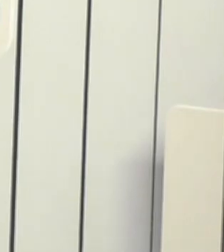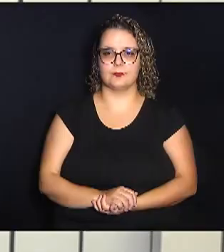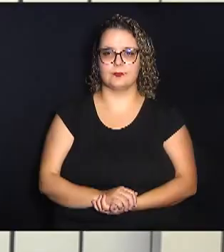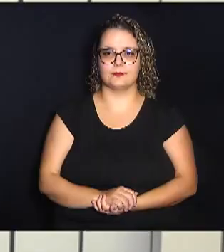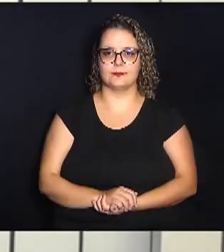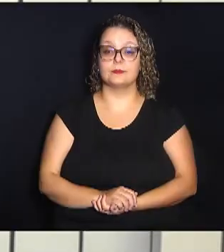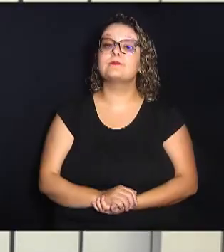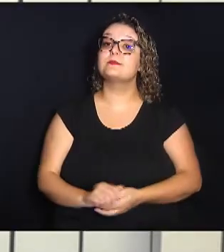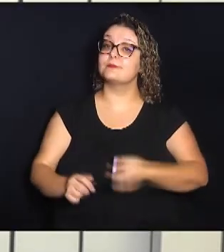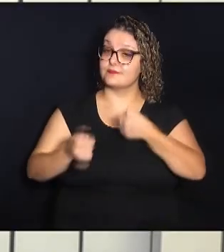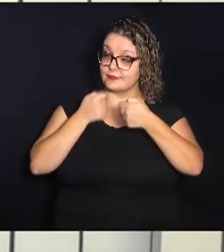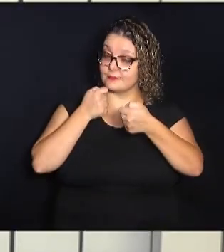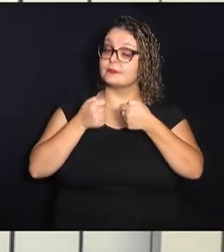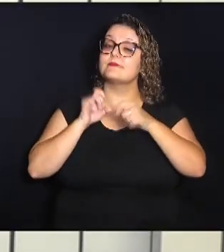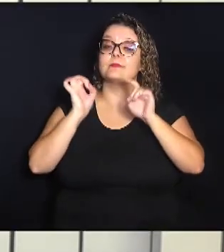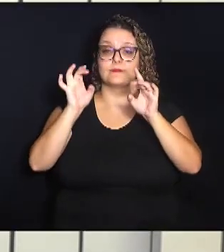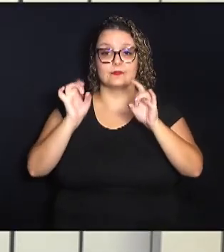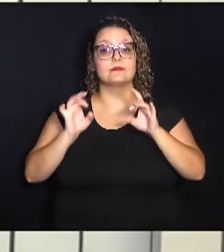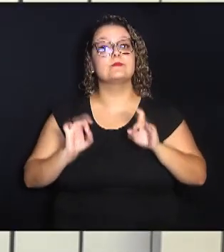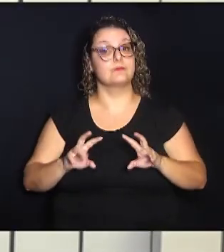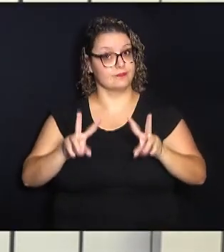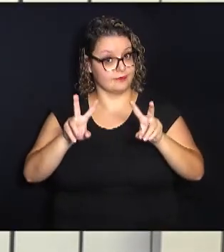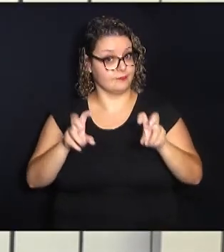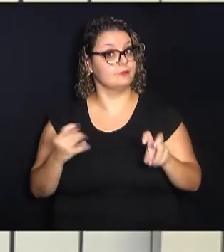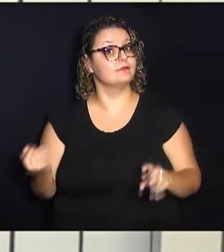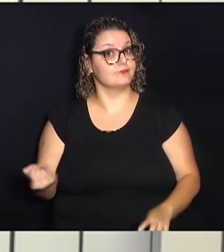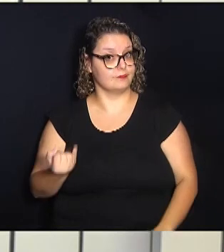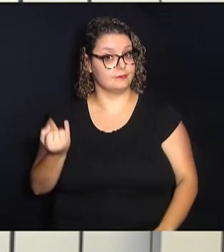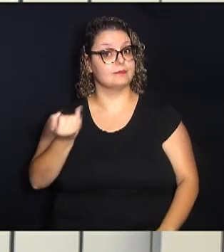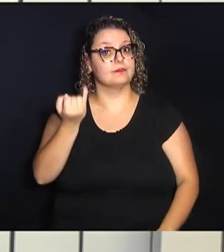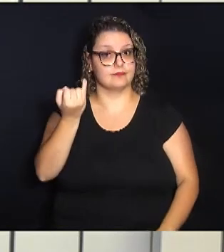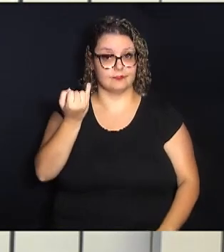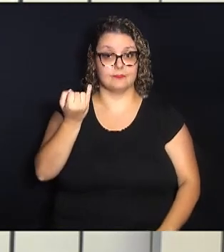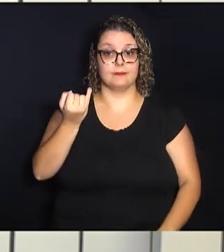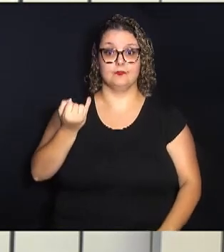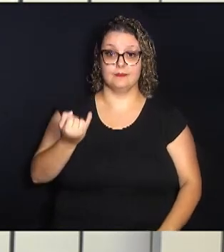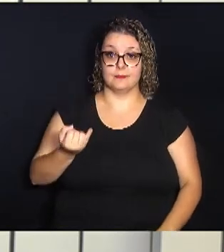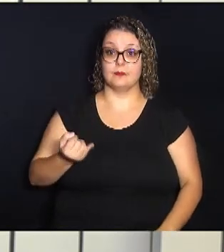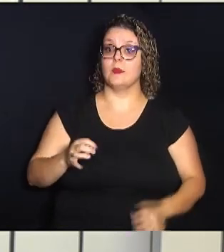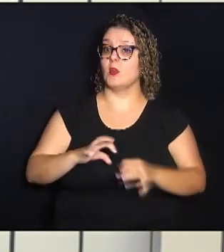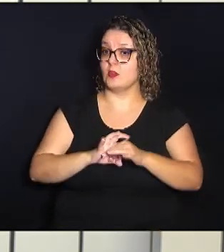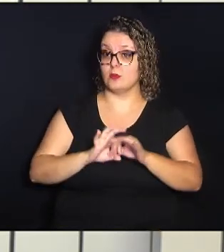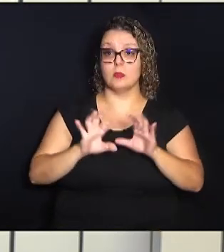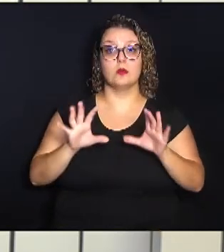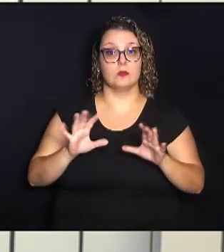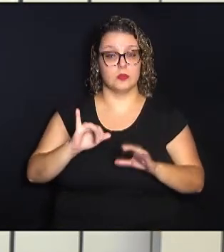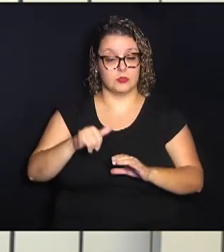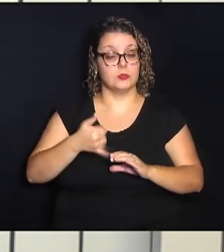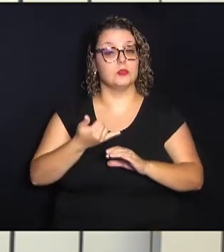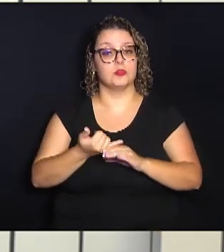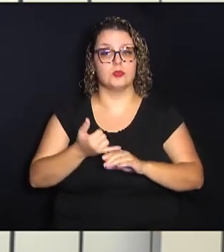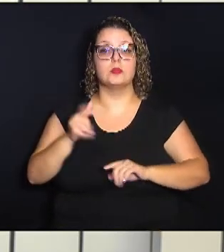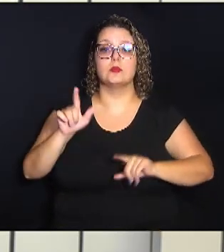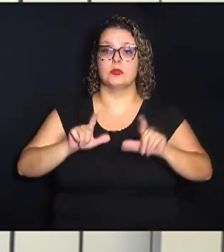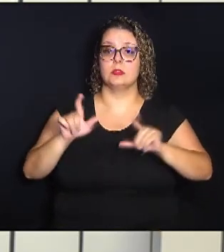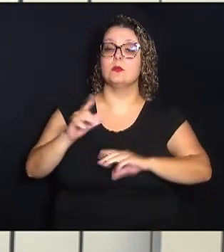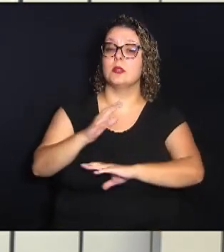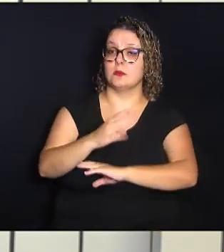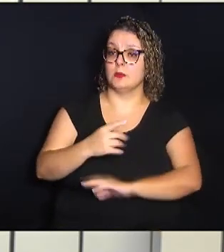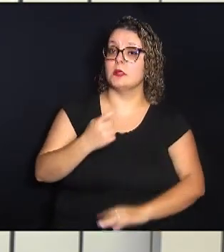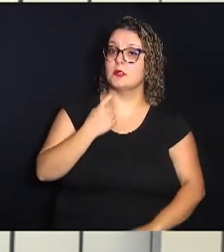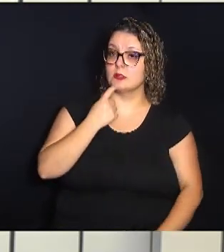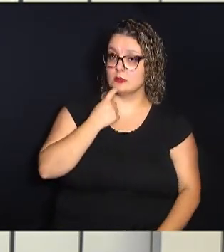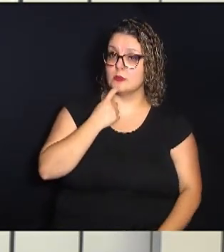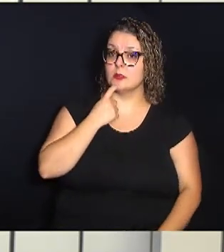Reportagem especial com este tema importantíssima que fica disponível no youtube.com.br TV Câmara